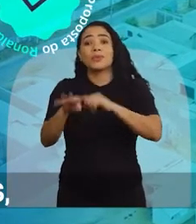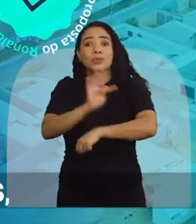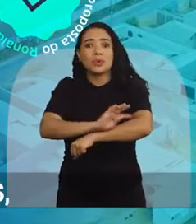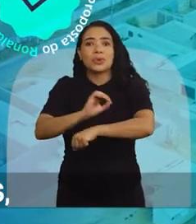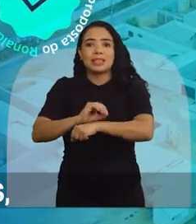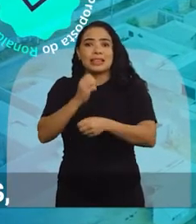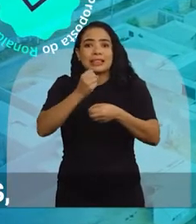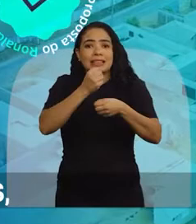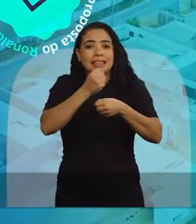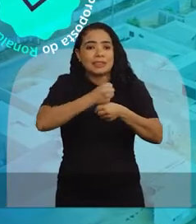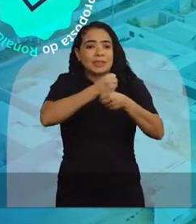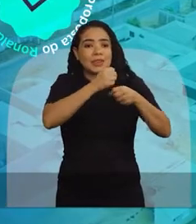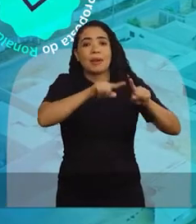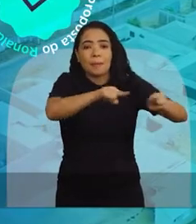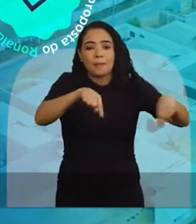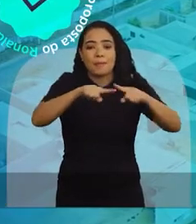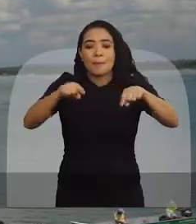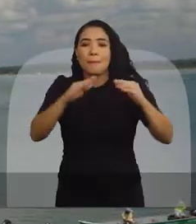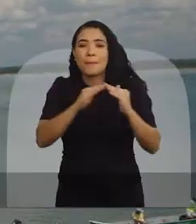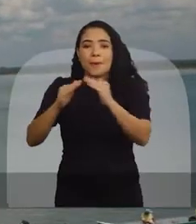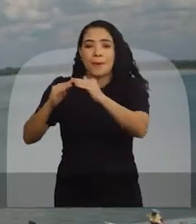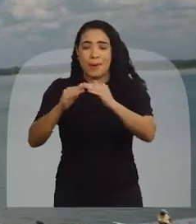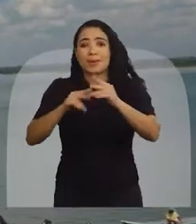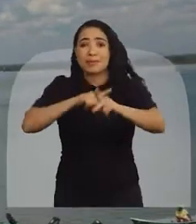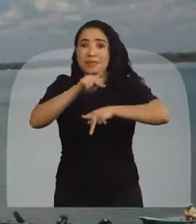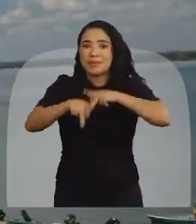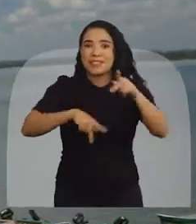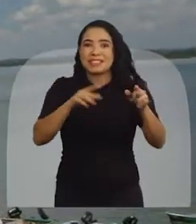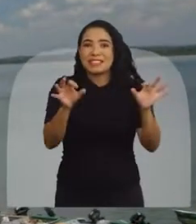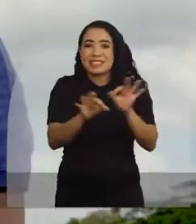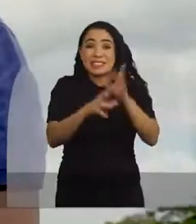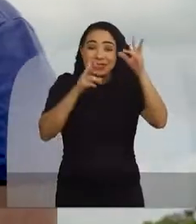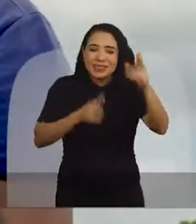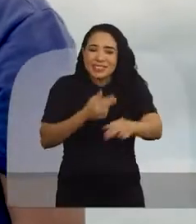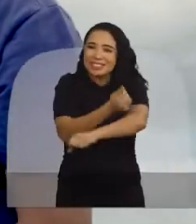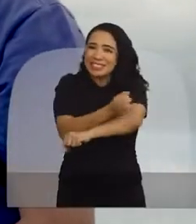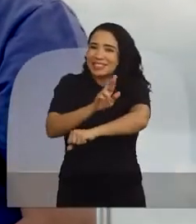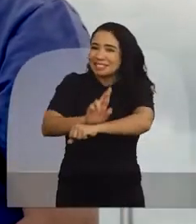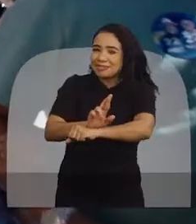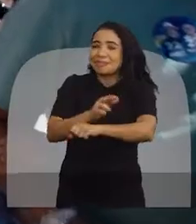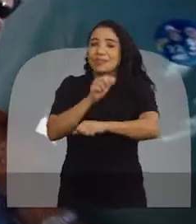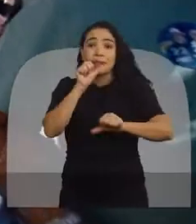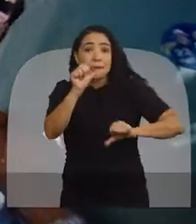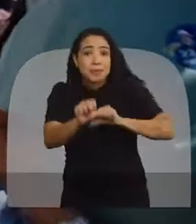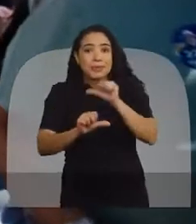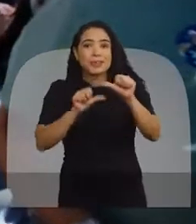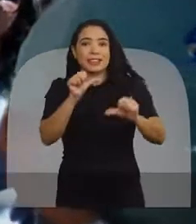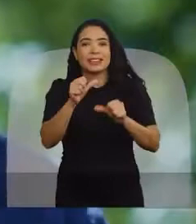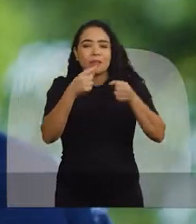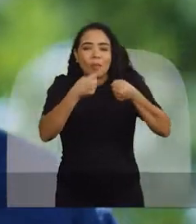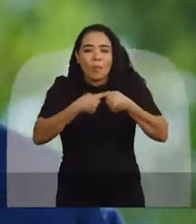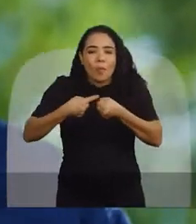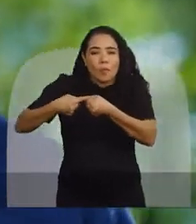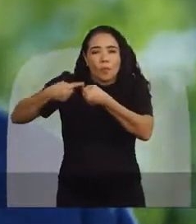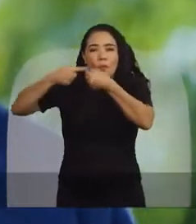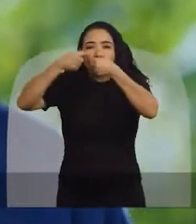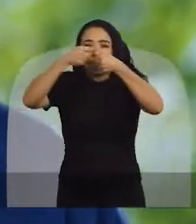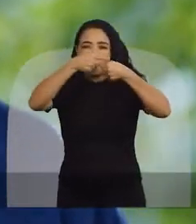populares completos, como fez em Araguaína. A mudança vem do nosso interior.